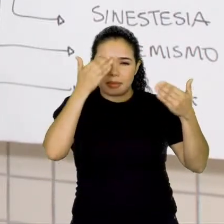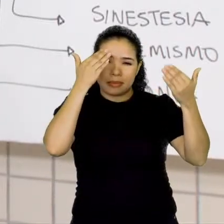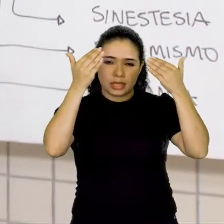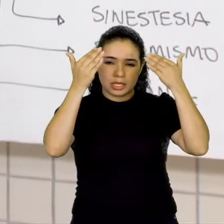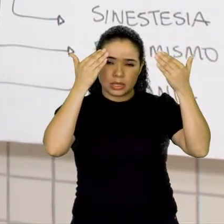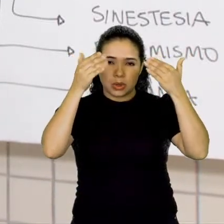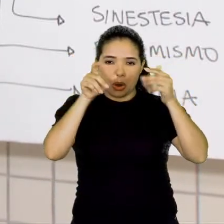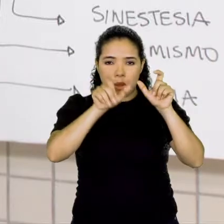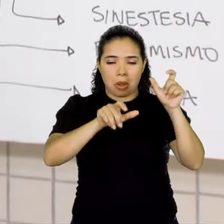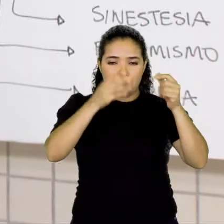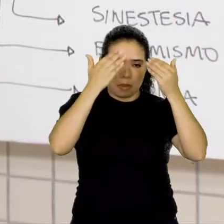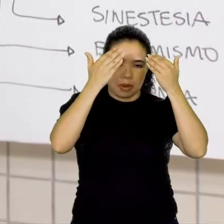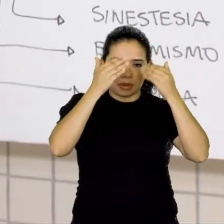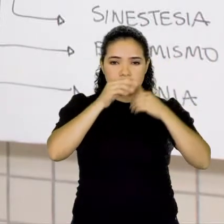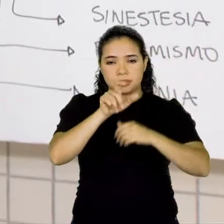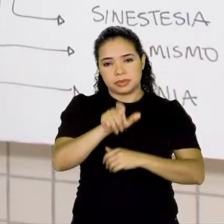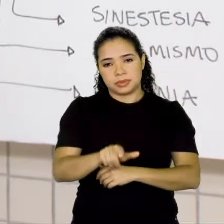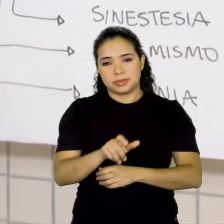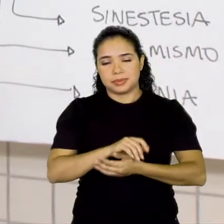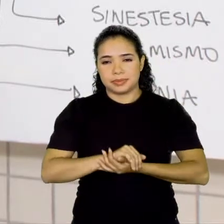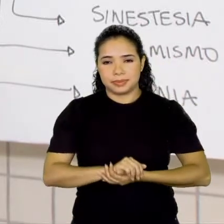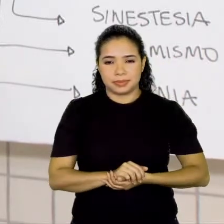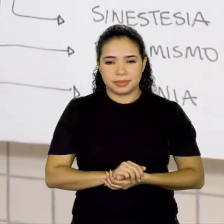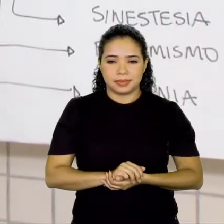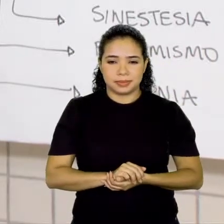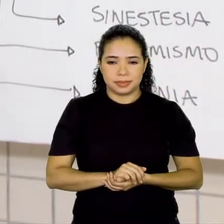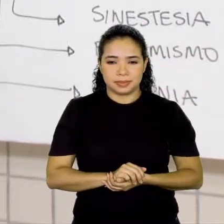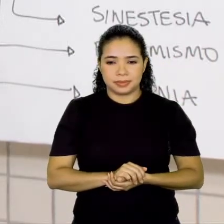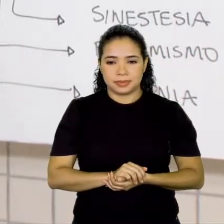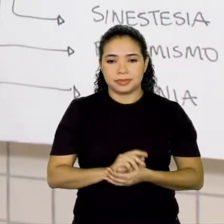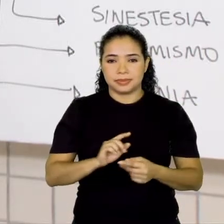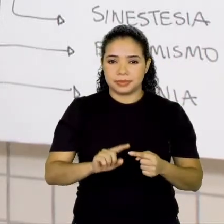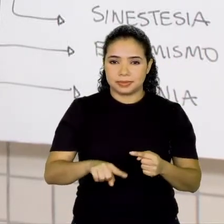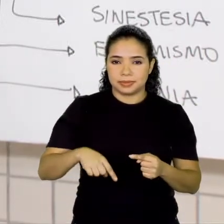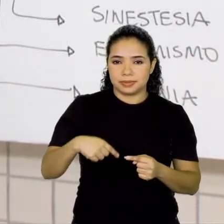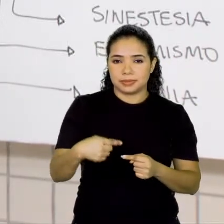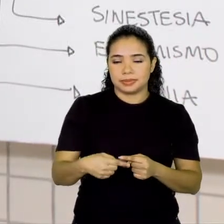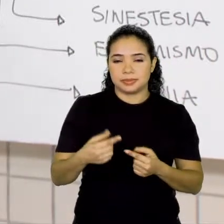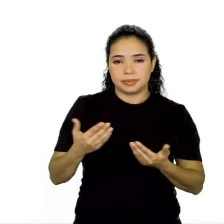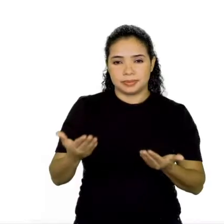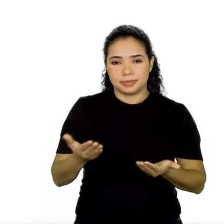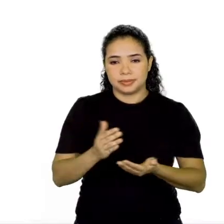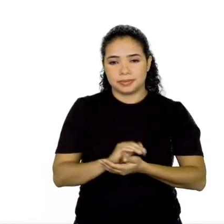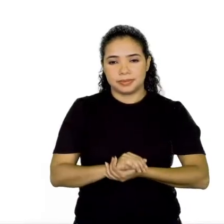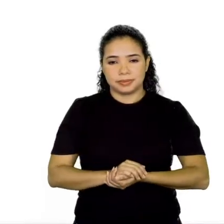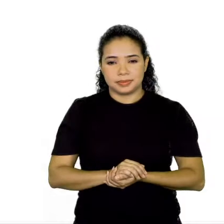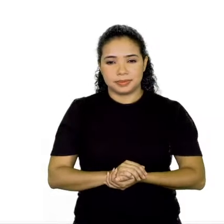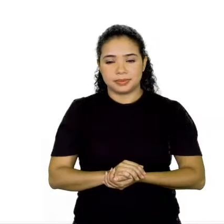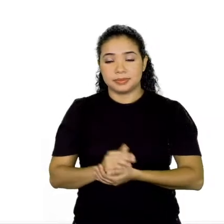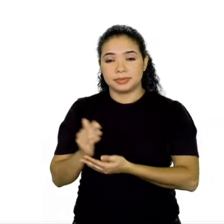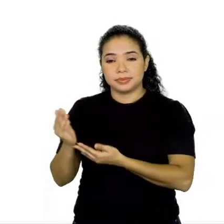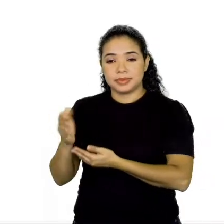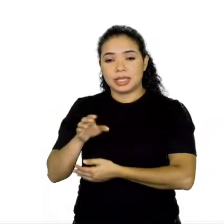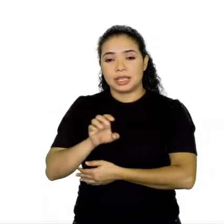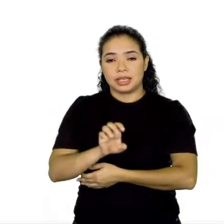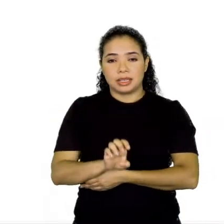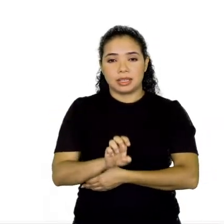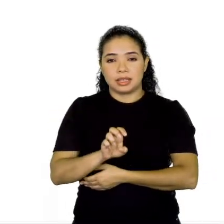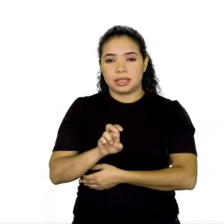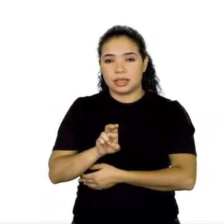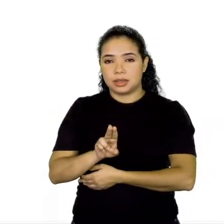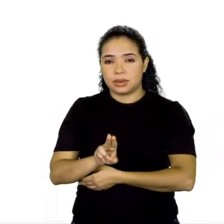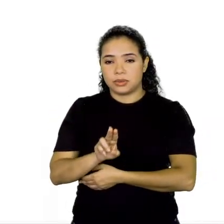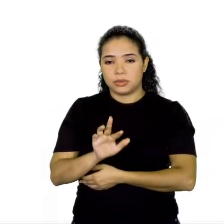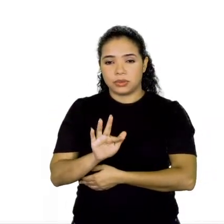de uma personagem aí. A próxima, a próxima é o eufemismo.